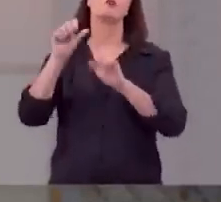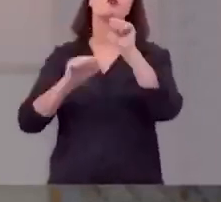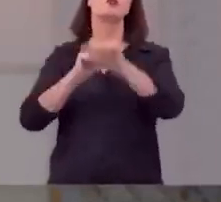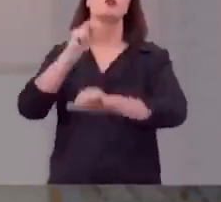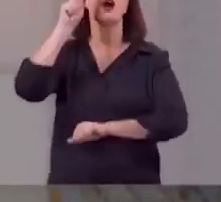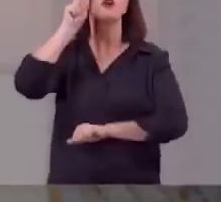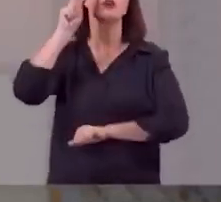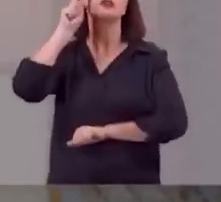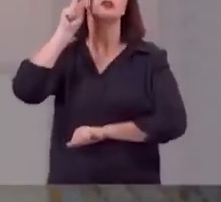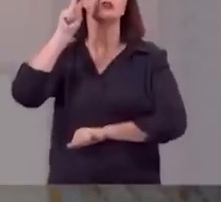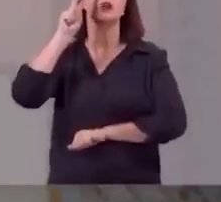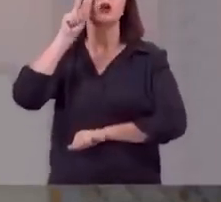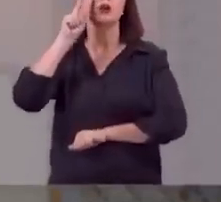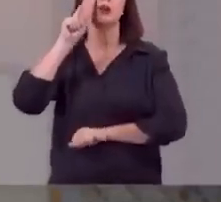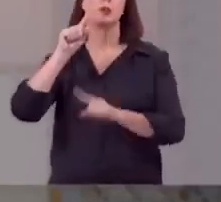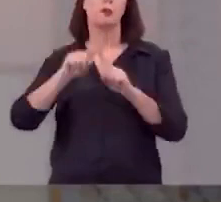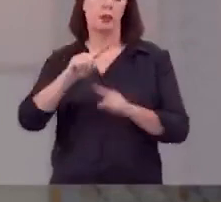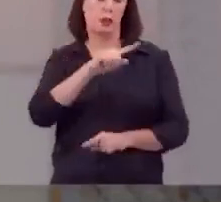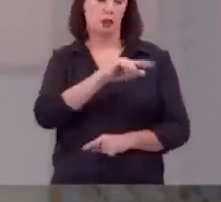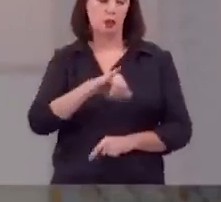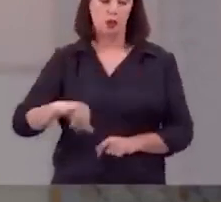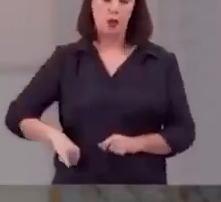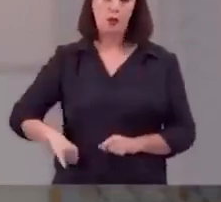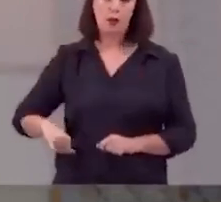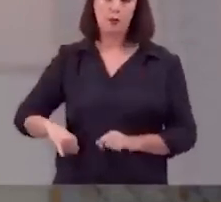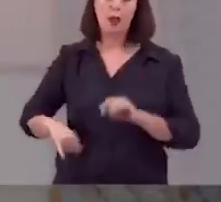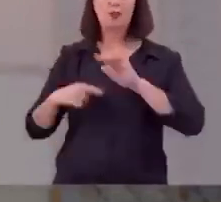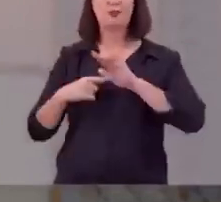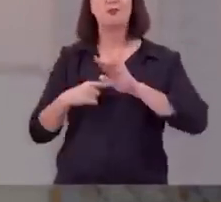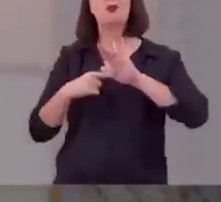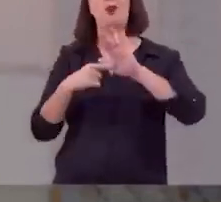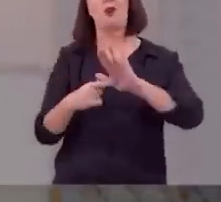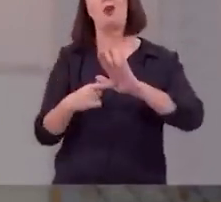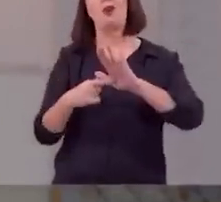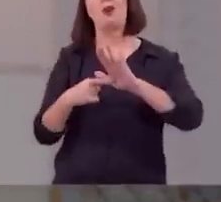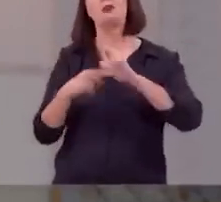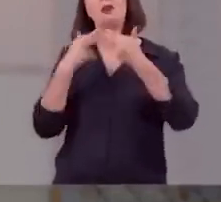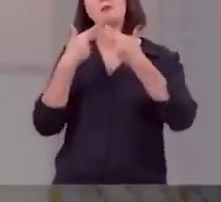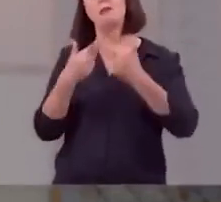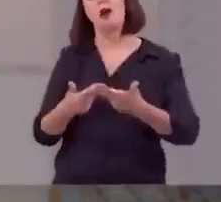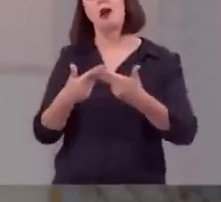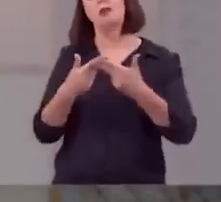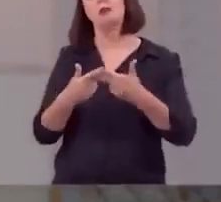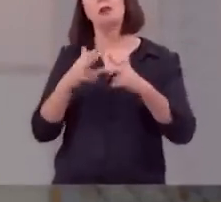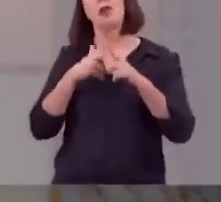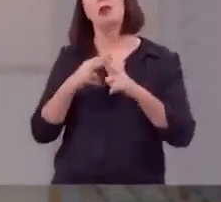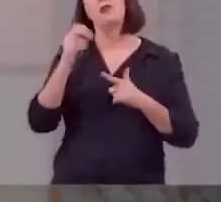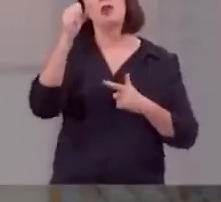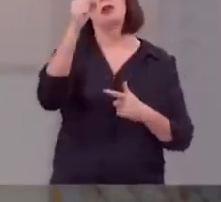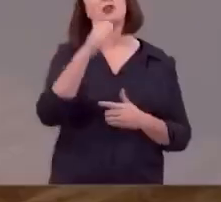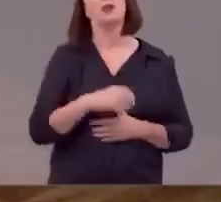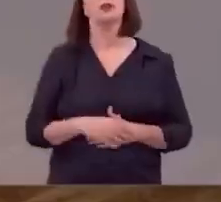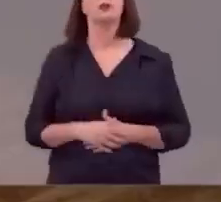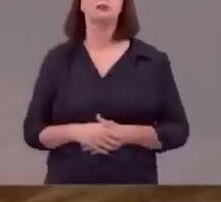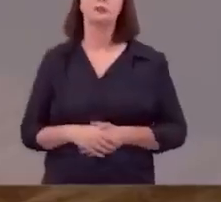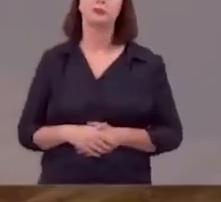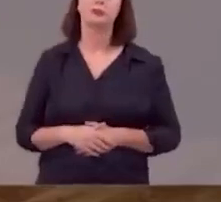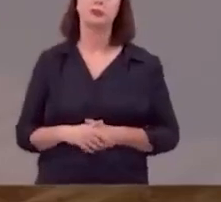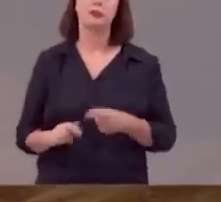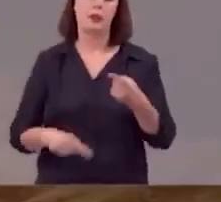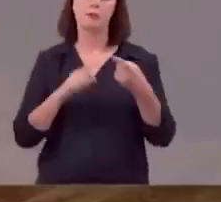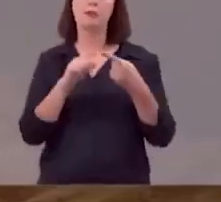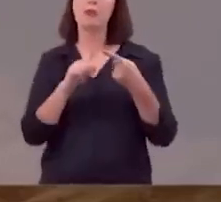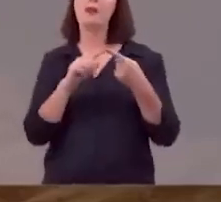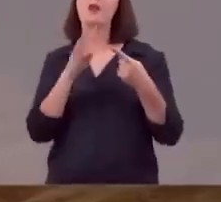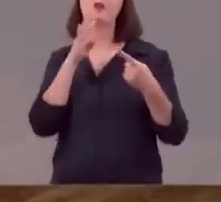porque no sofrimento ele demonstra uma paciência triunfadora primeiro